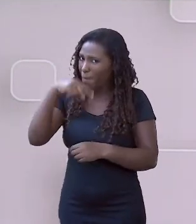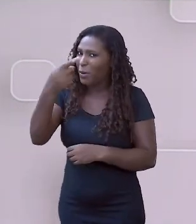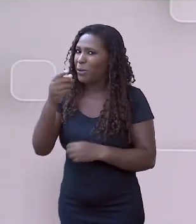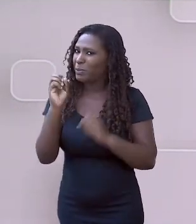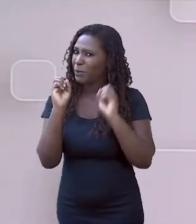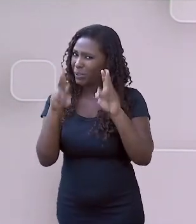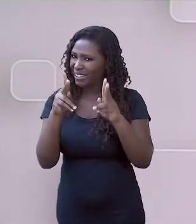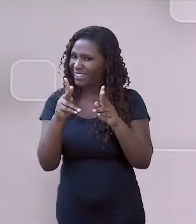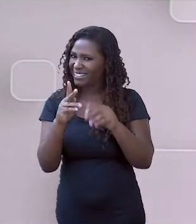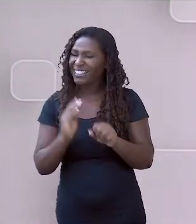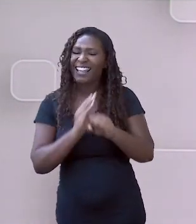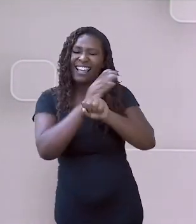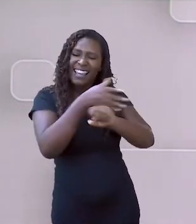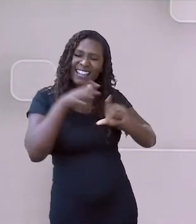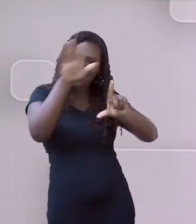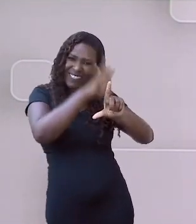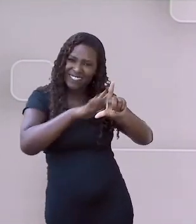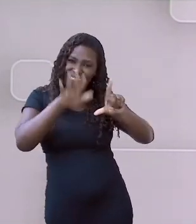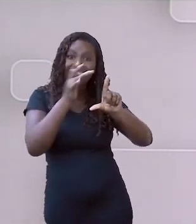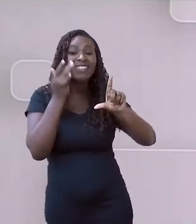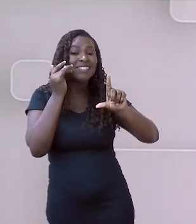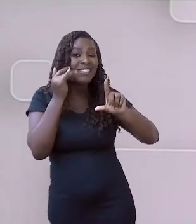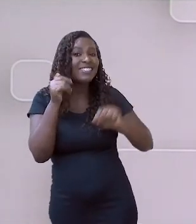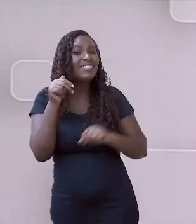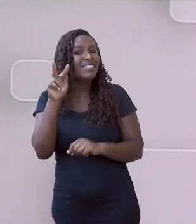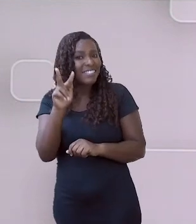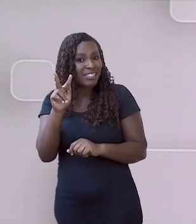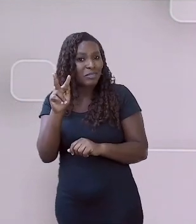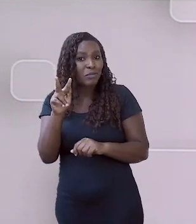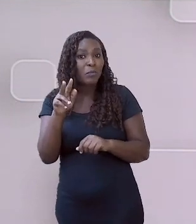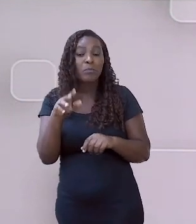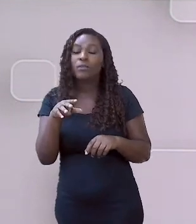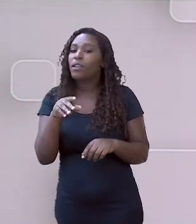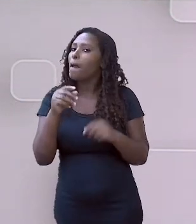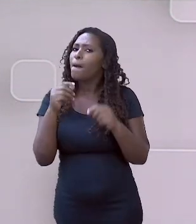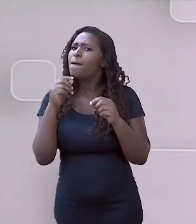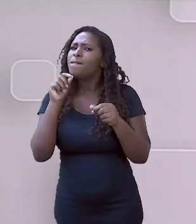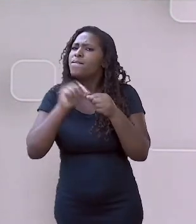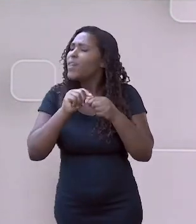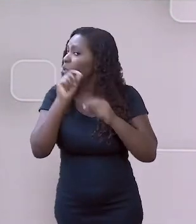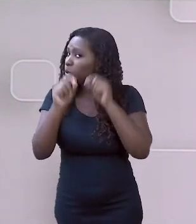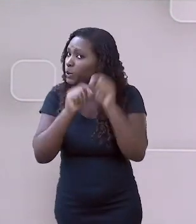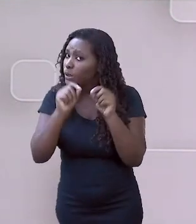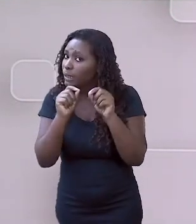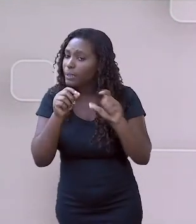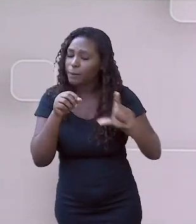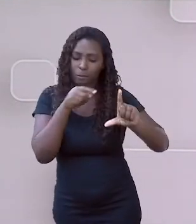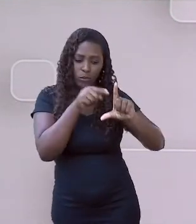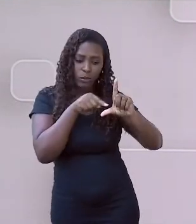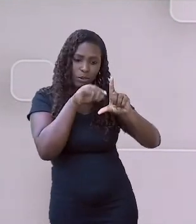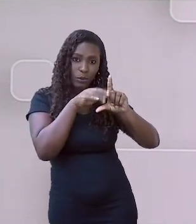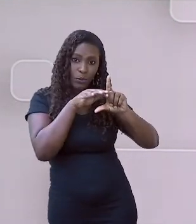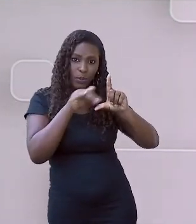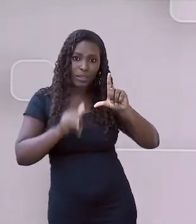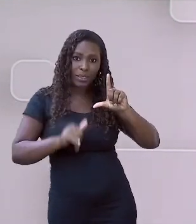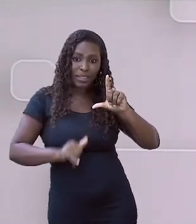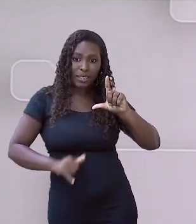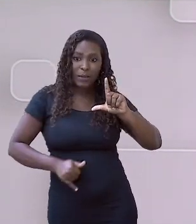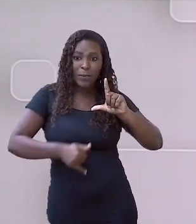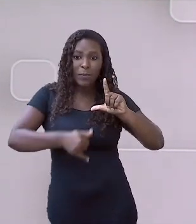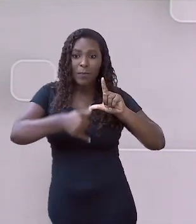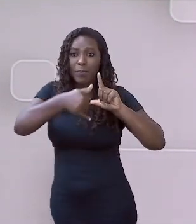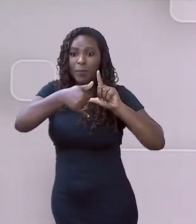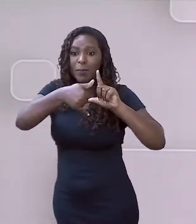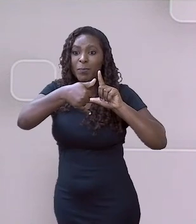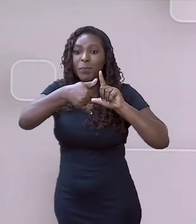Acesse a nossa plataforma SmetGV, para isso basta você apontar a câmera do seu celular para